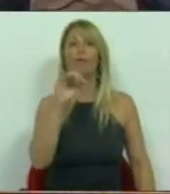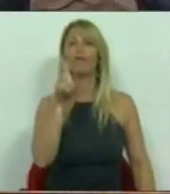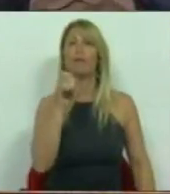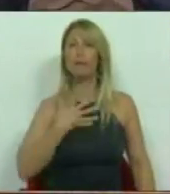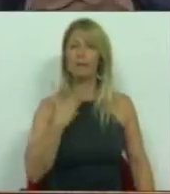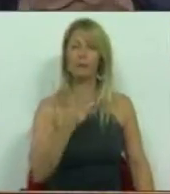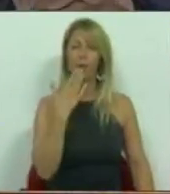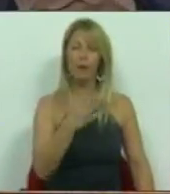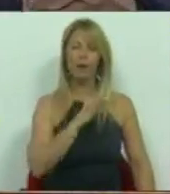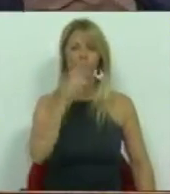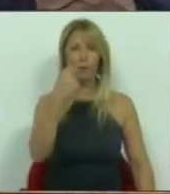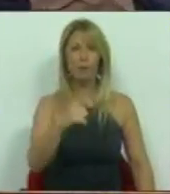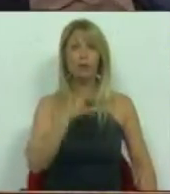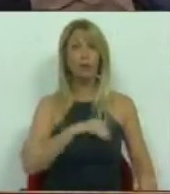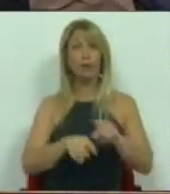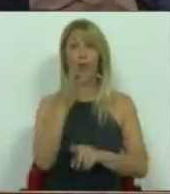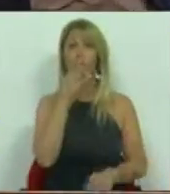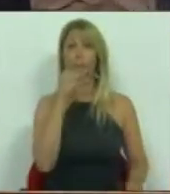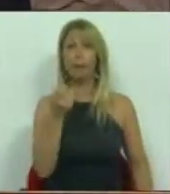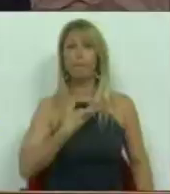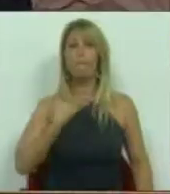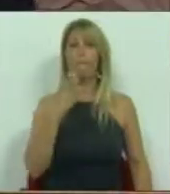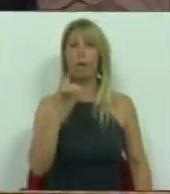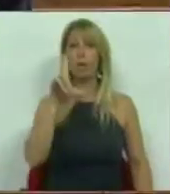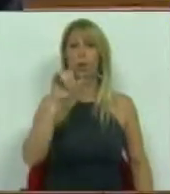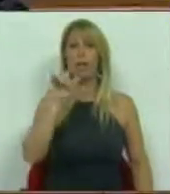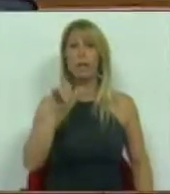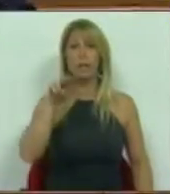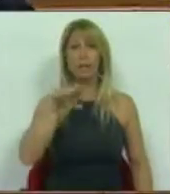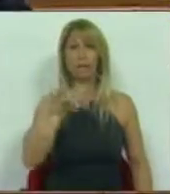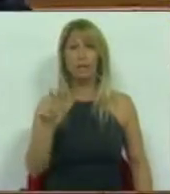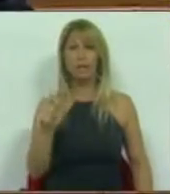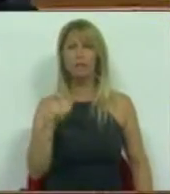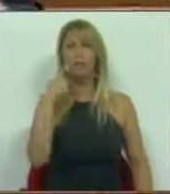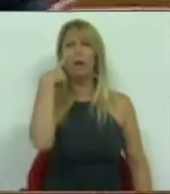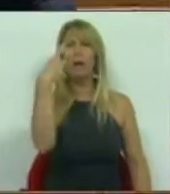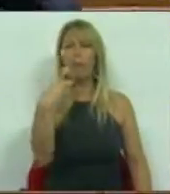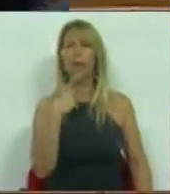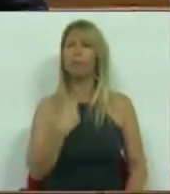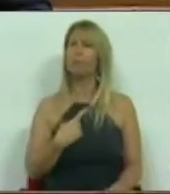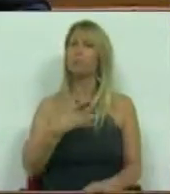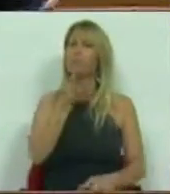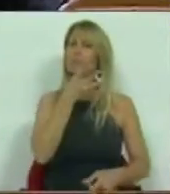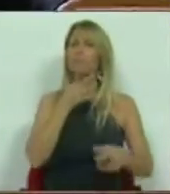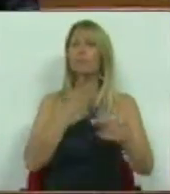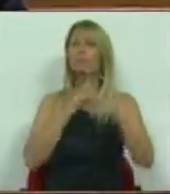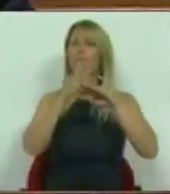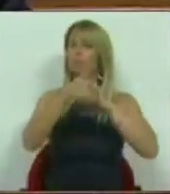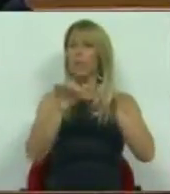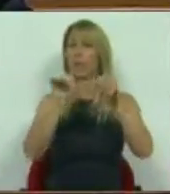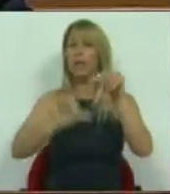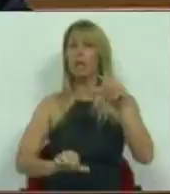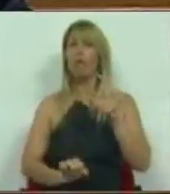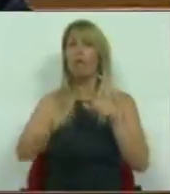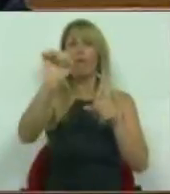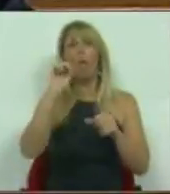Obrigado, Sr. Presidente. Sr. Deputado Pedro Lince, reparo que nem na sua intervenção, nem na primeira oportunidade de resposta que